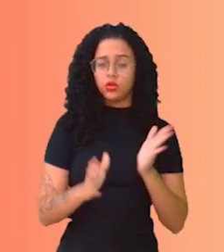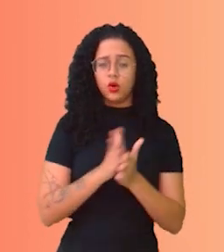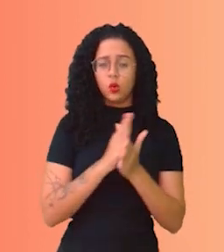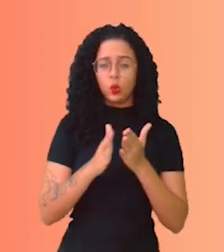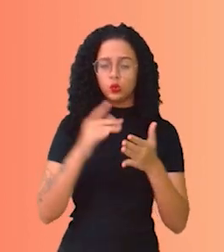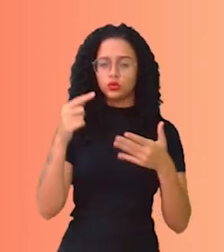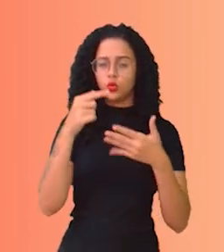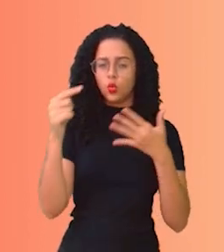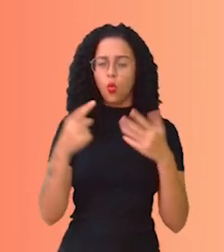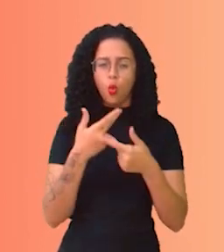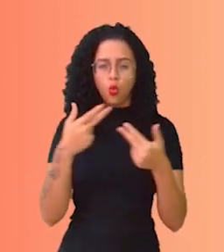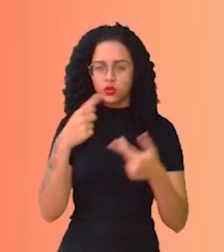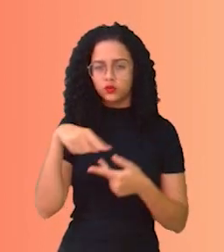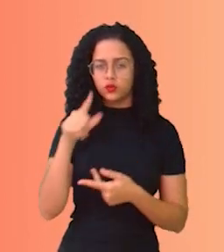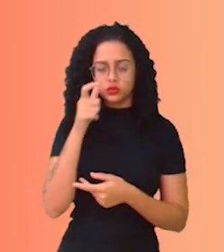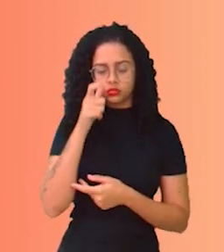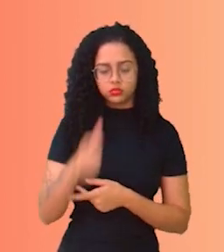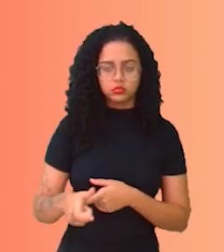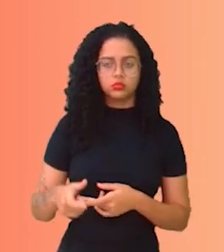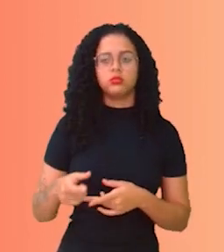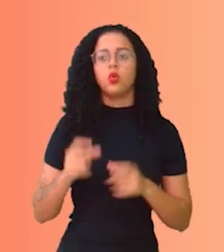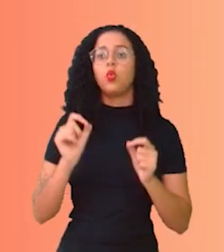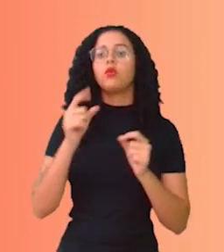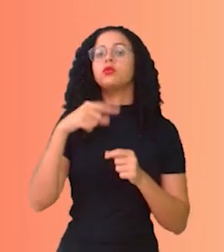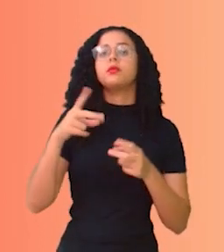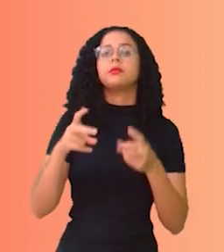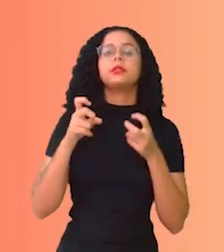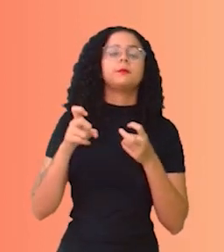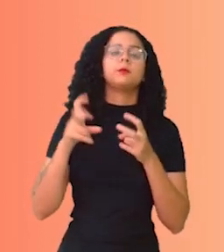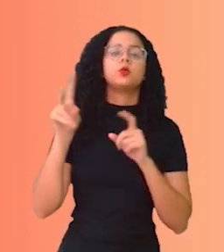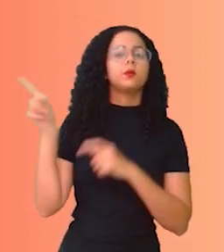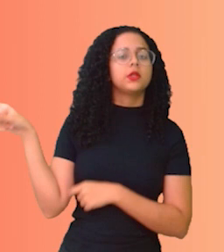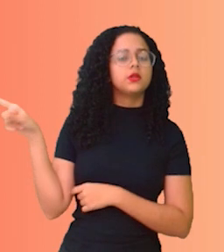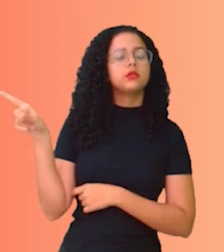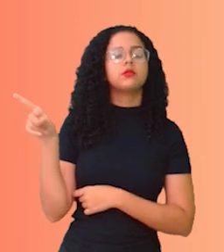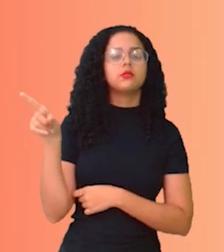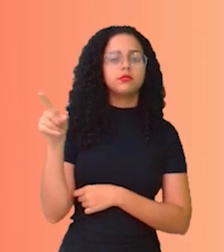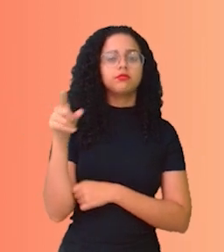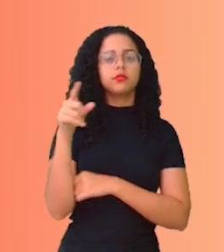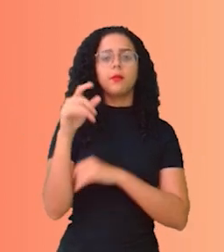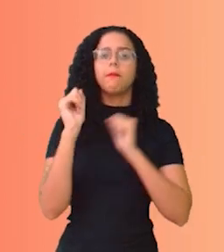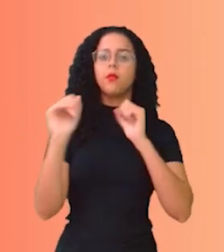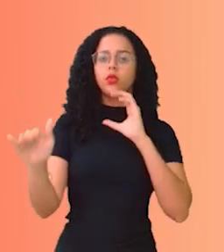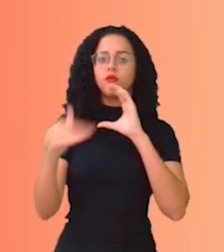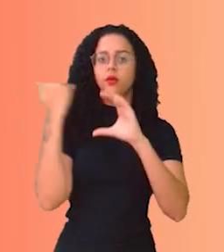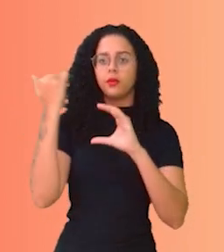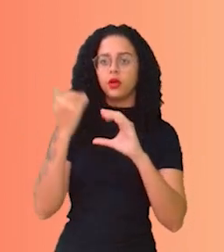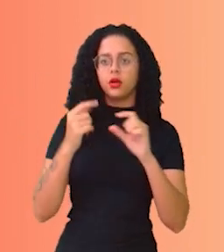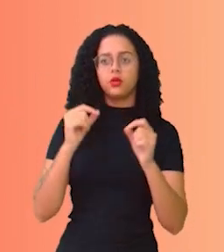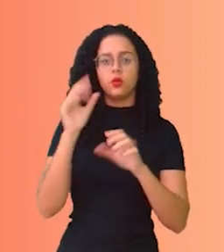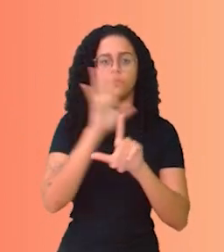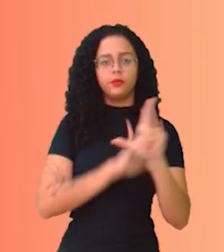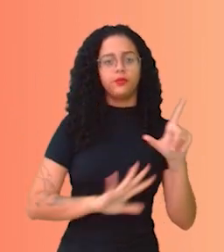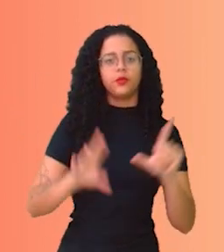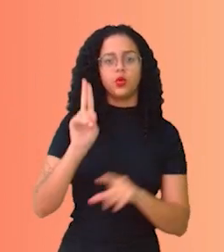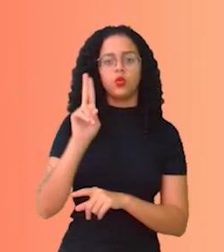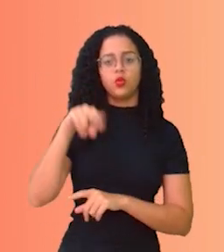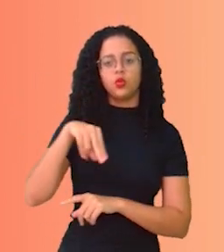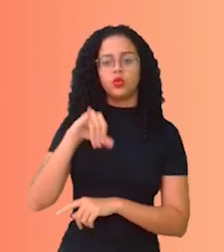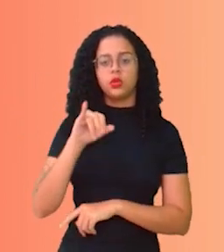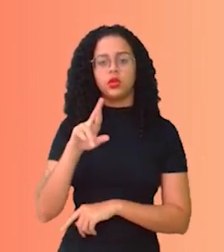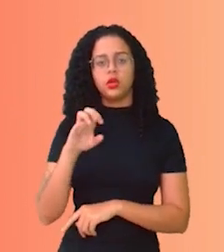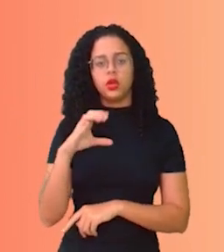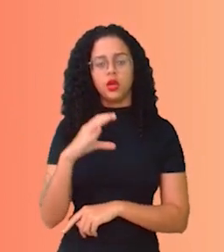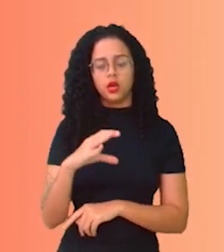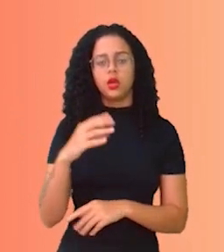observações do que vocês notaram a respeito disso, e aí vocês podem enviar para a gente, através da plataforma da Unirec.